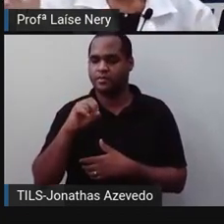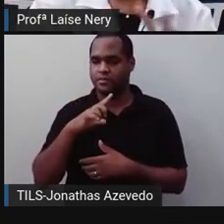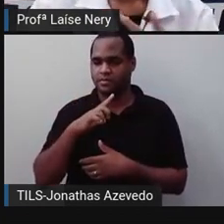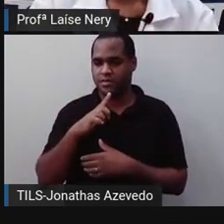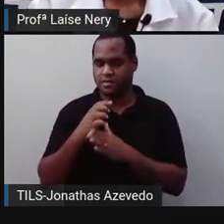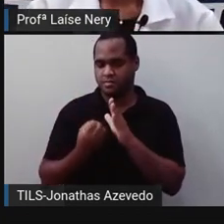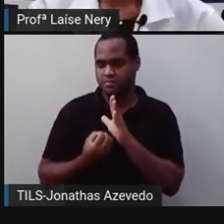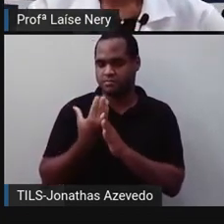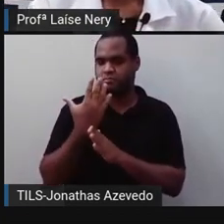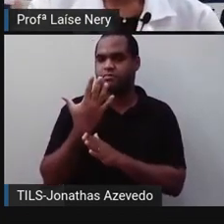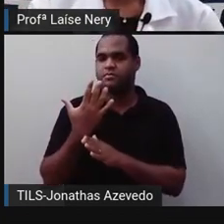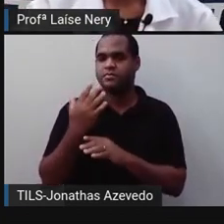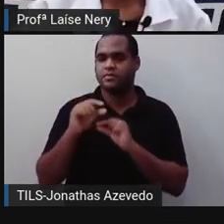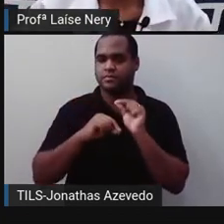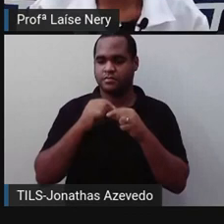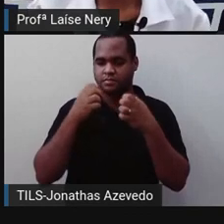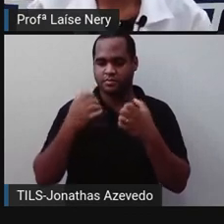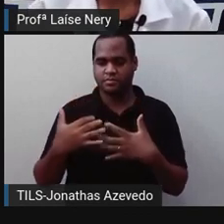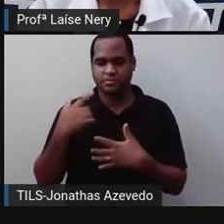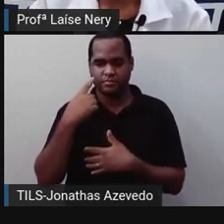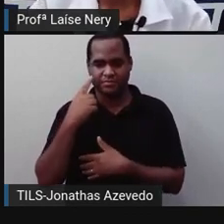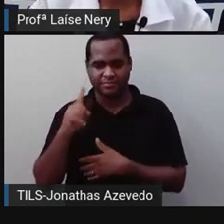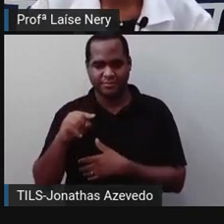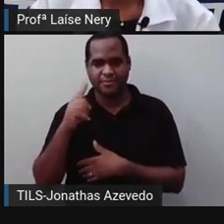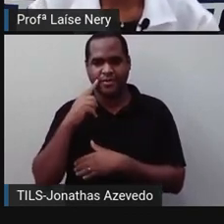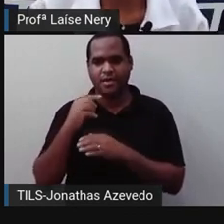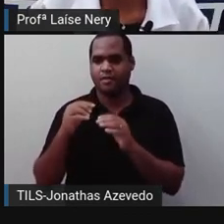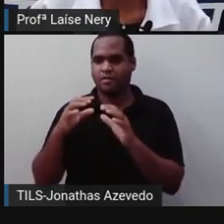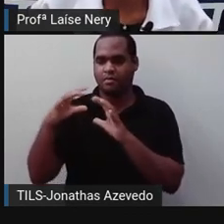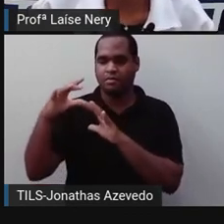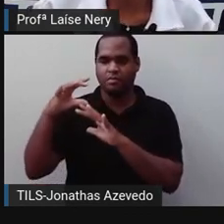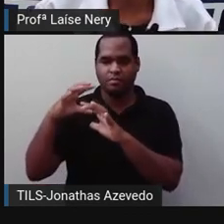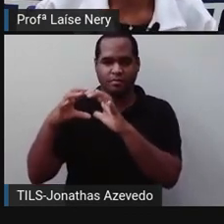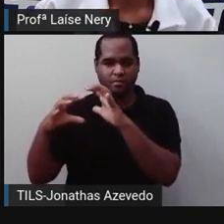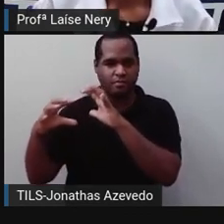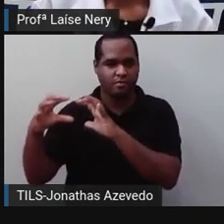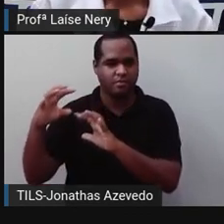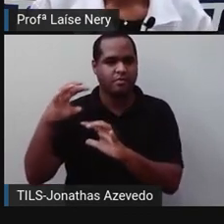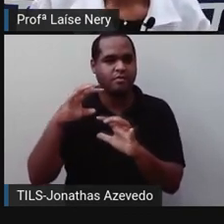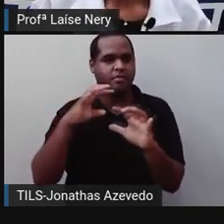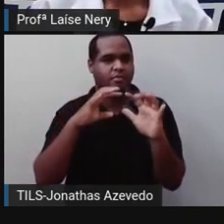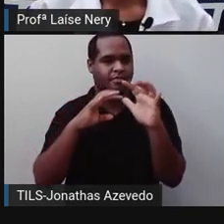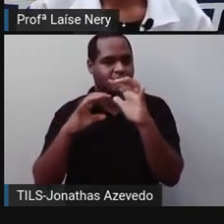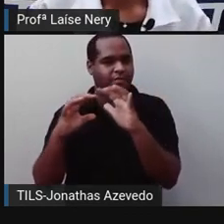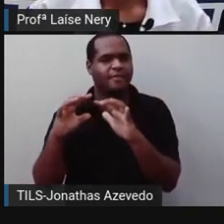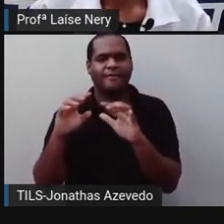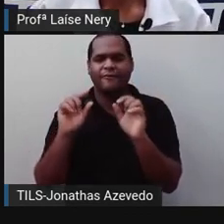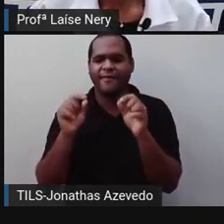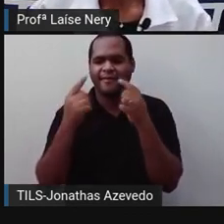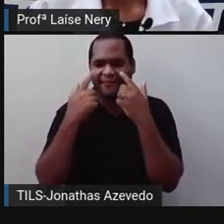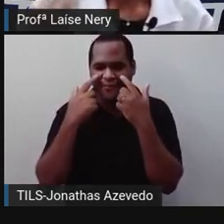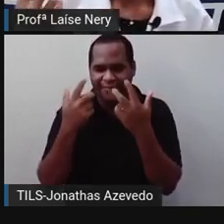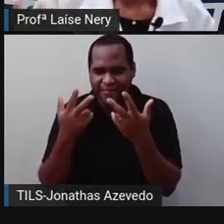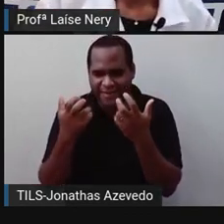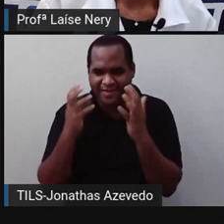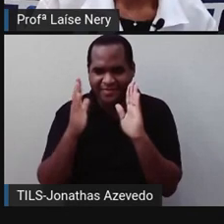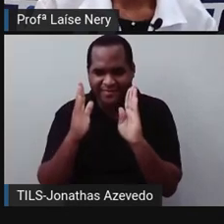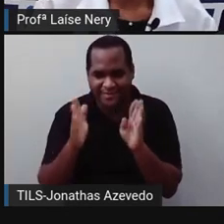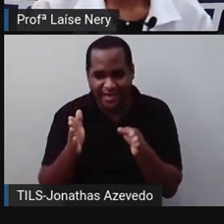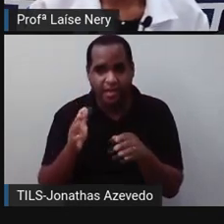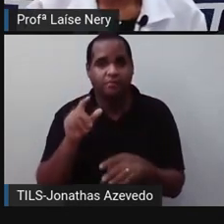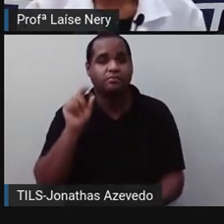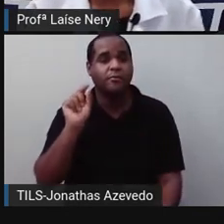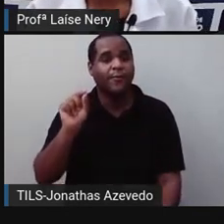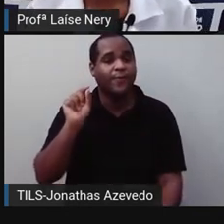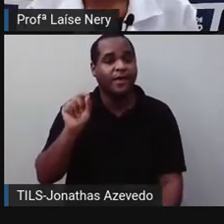está aí girando, flutuando na sua tela, na nossa tela. Você observou ele, já viu que